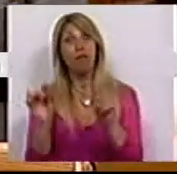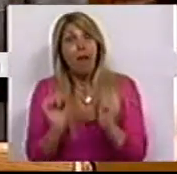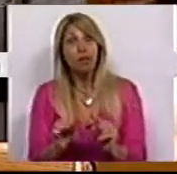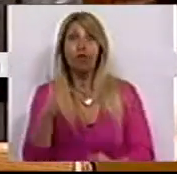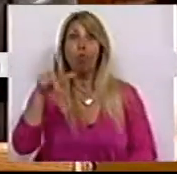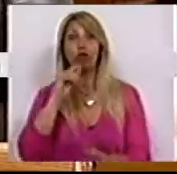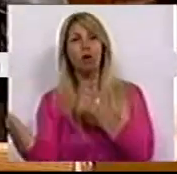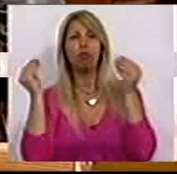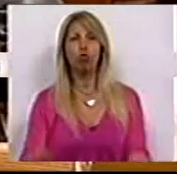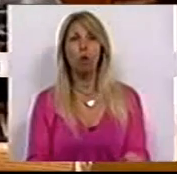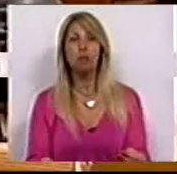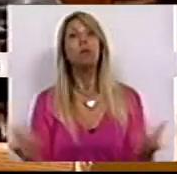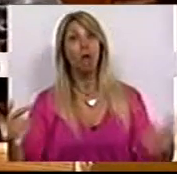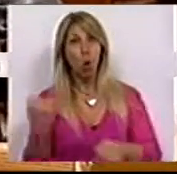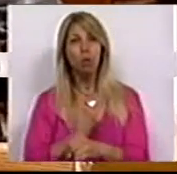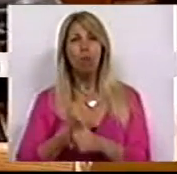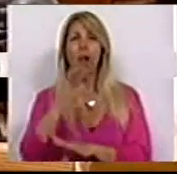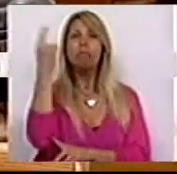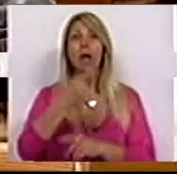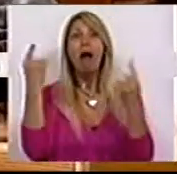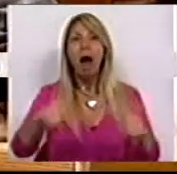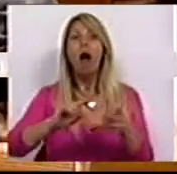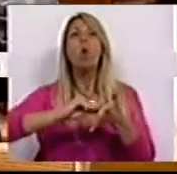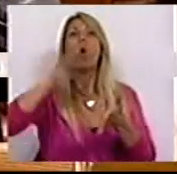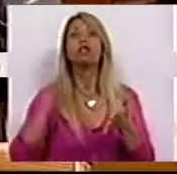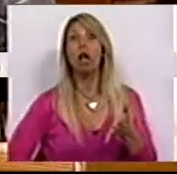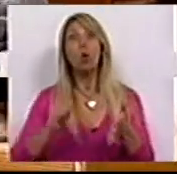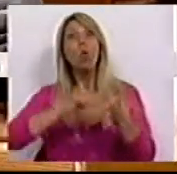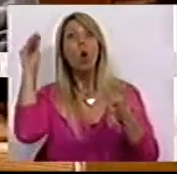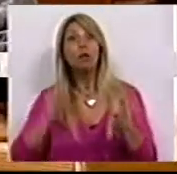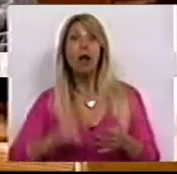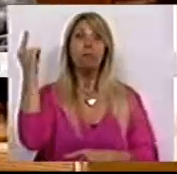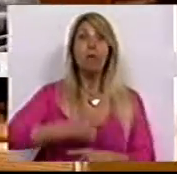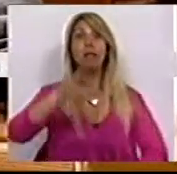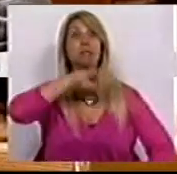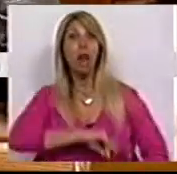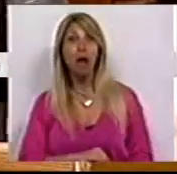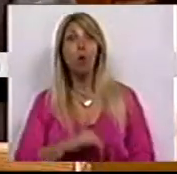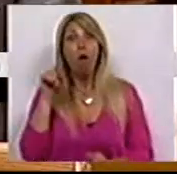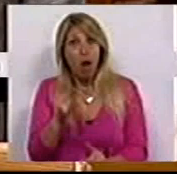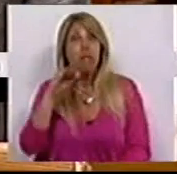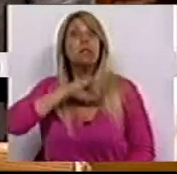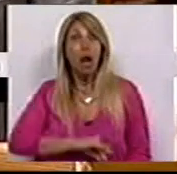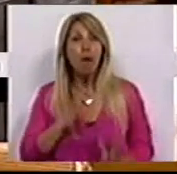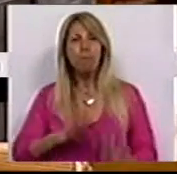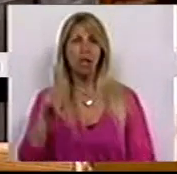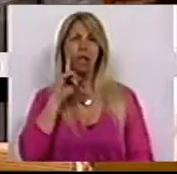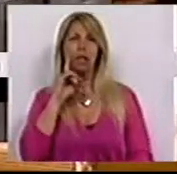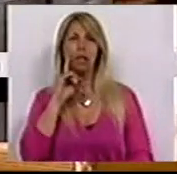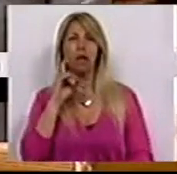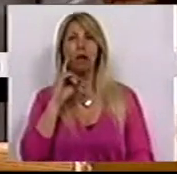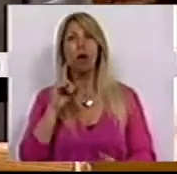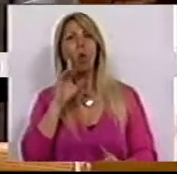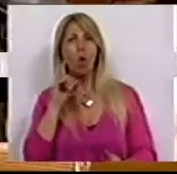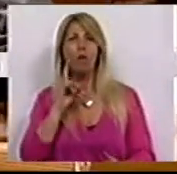Bloco de Esquerda aqui trouxe. Para o trabalho tem que haver um contrato. Para um contrato tem que haver um salário. E esse salário tem que garantir a dignidade de quem